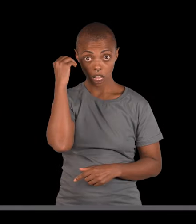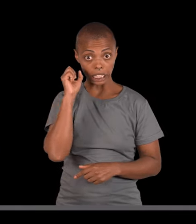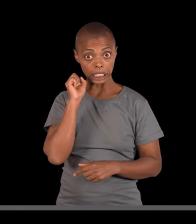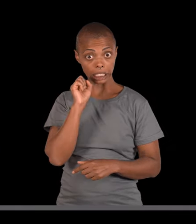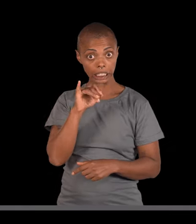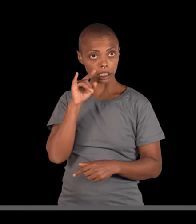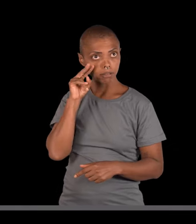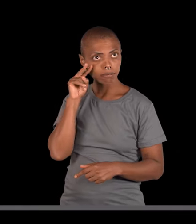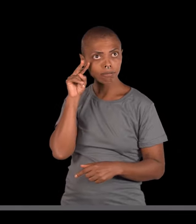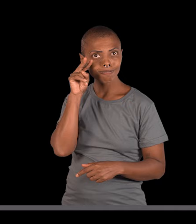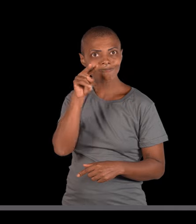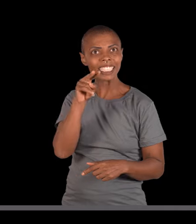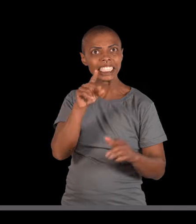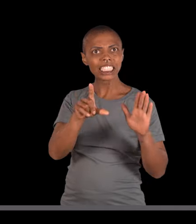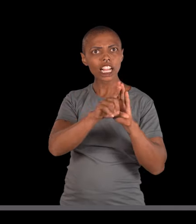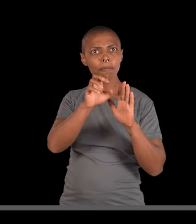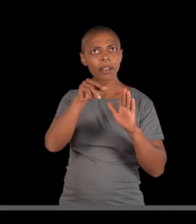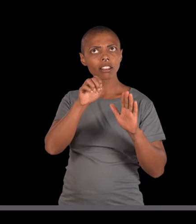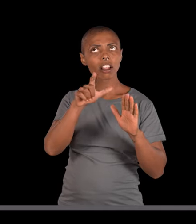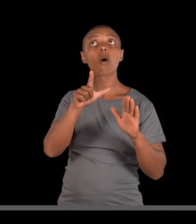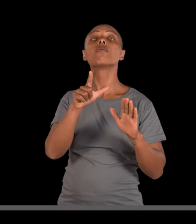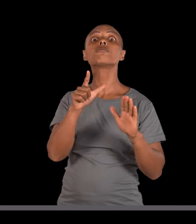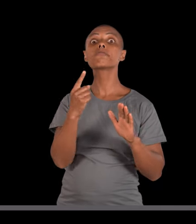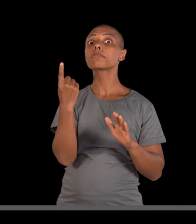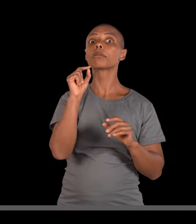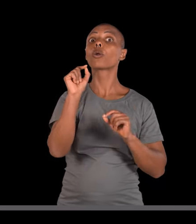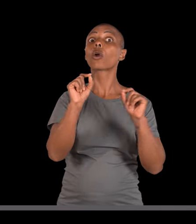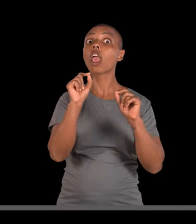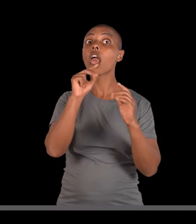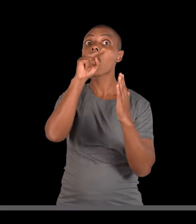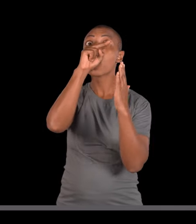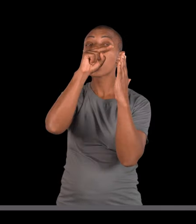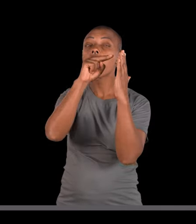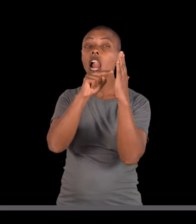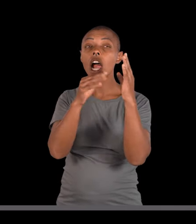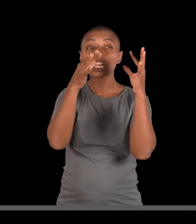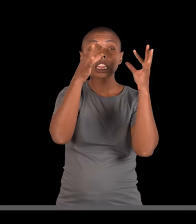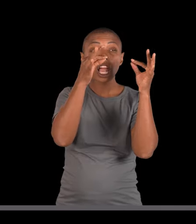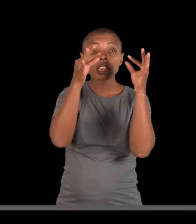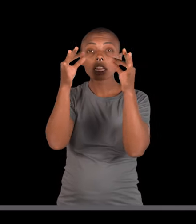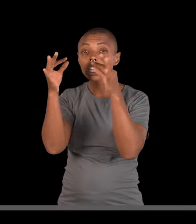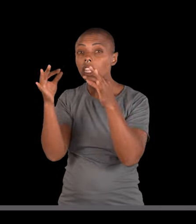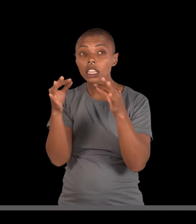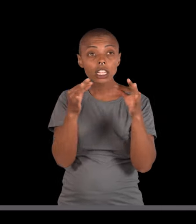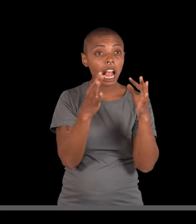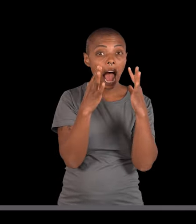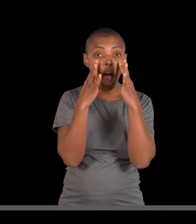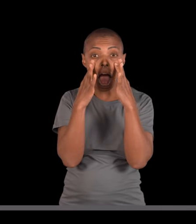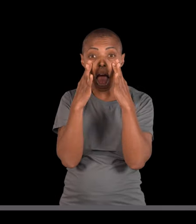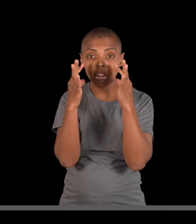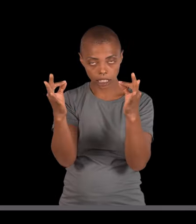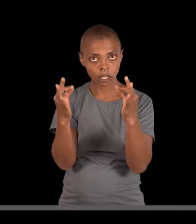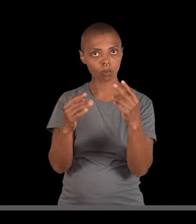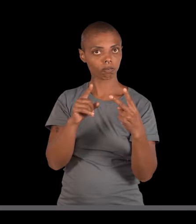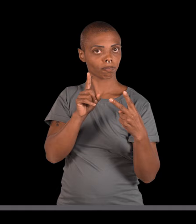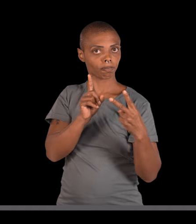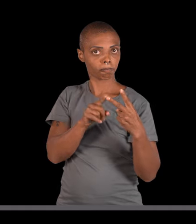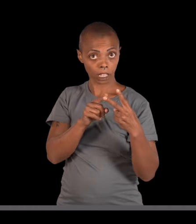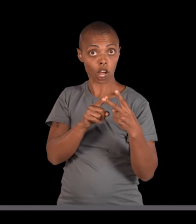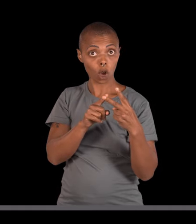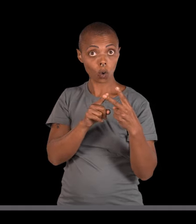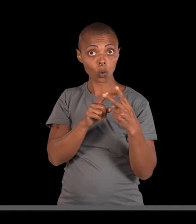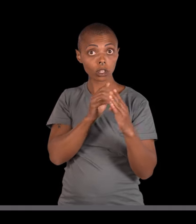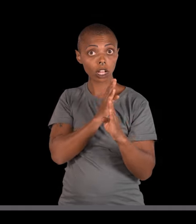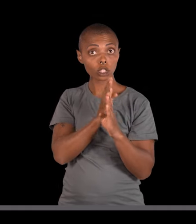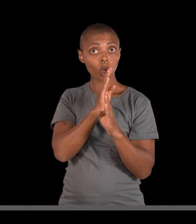Maravilha! Então não se esqueça, quando bater de cara com um problema envolvendo a primeira lei de Mendo, primeira coisa, ler o enunciado com